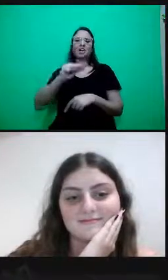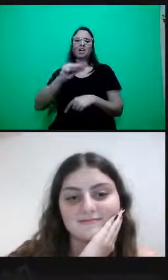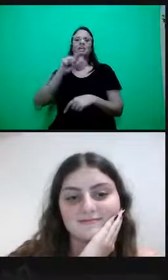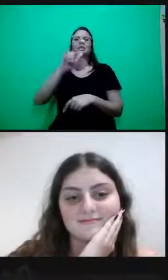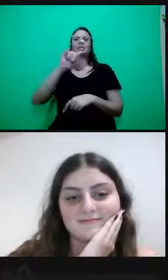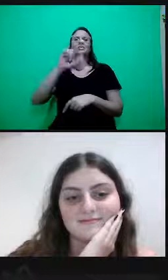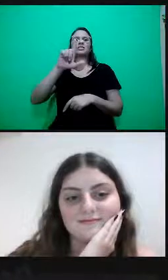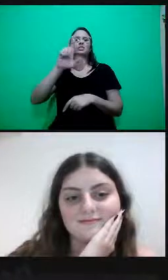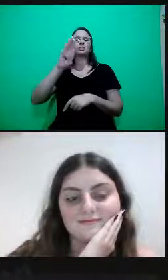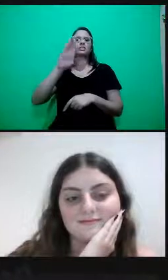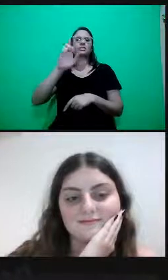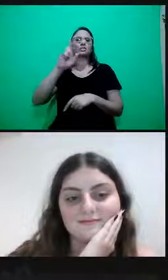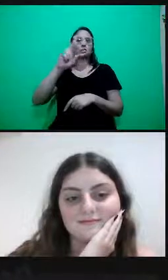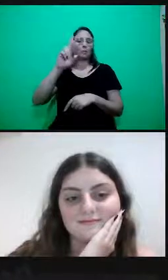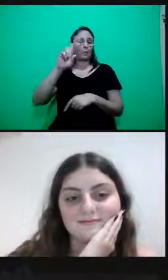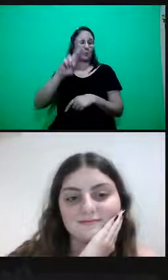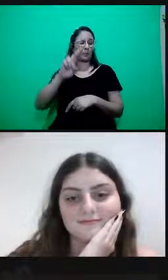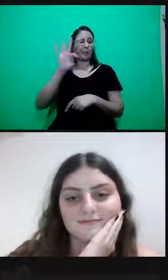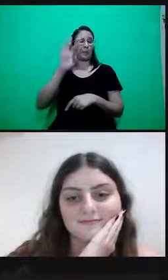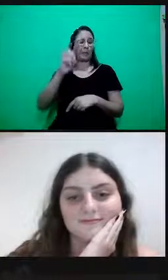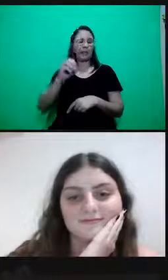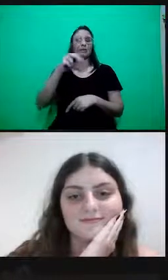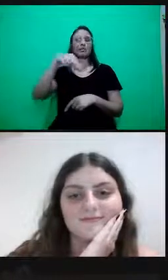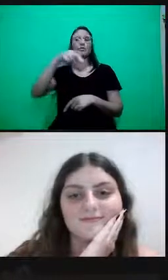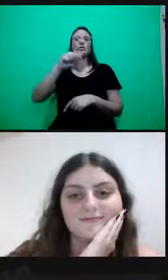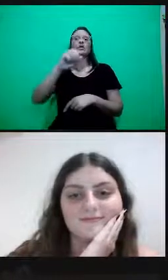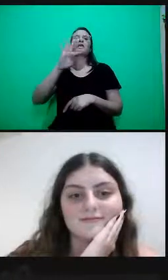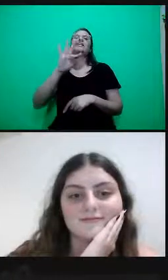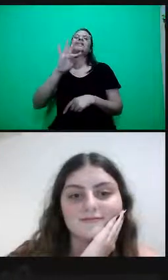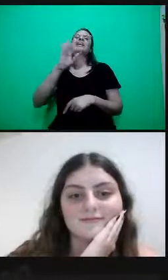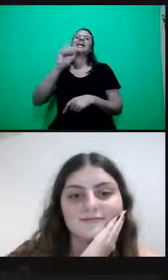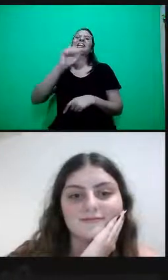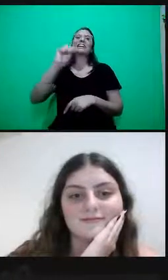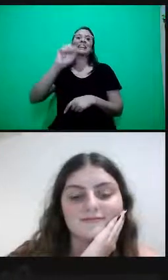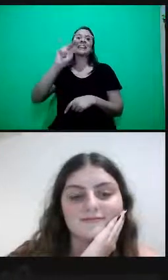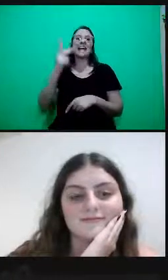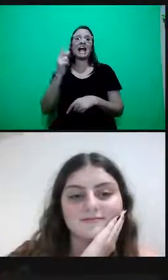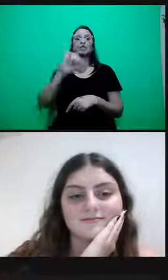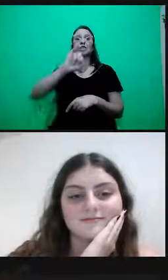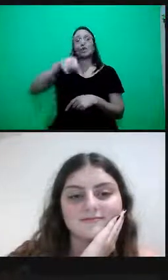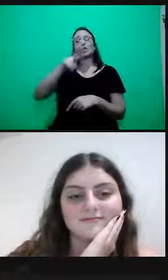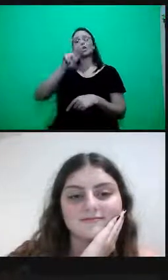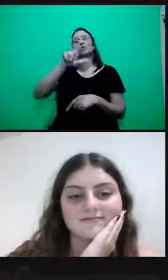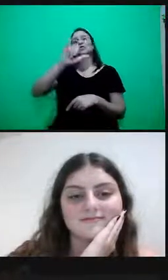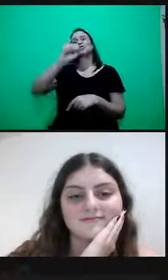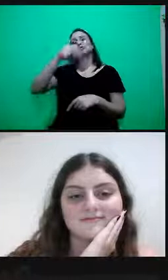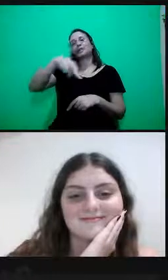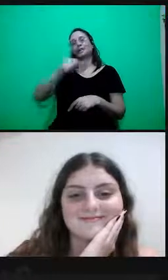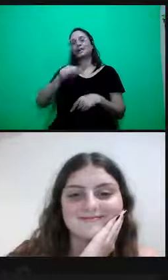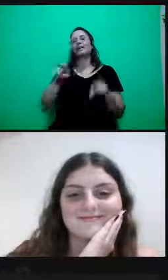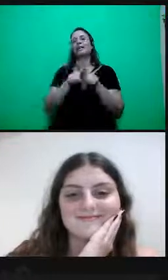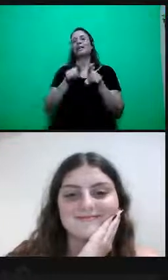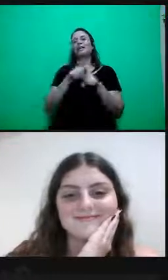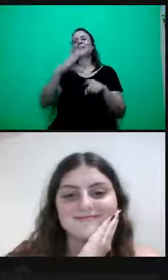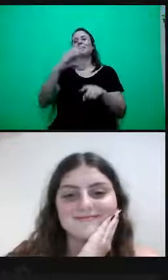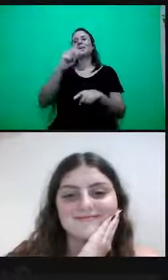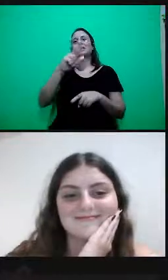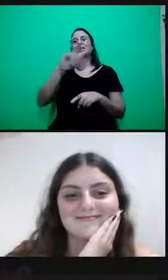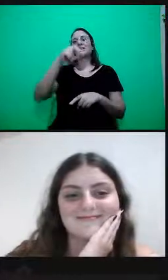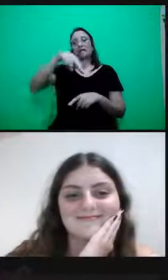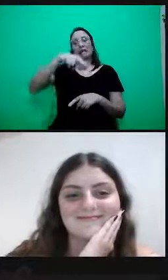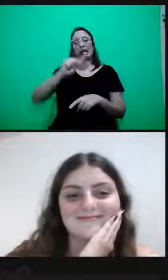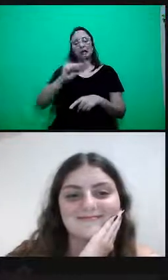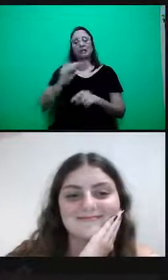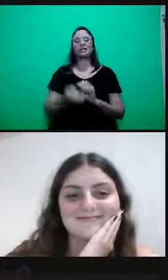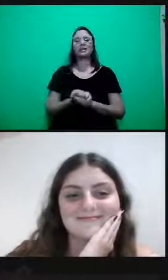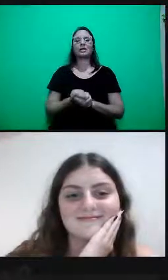Natasha, Silvia, Suellen, Juliana, Vivian e Karine. Karina, por